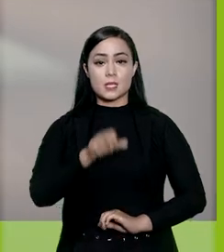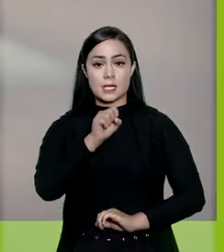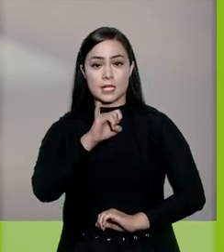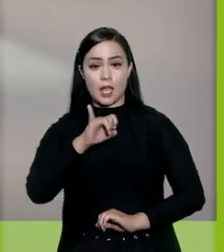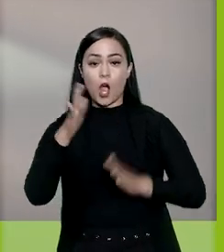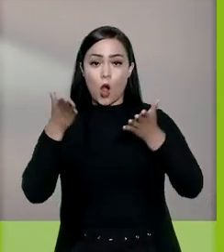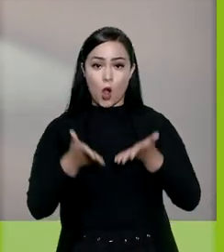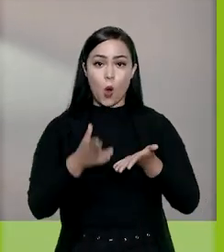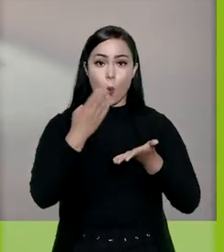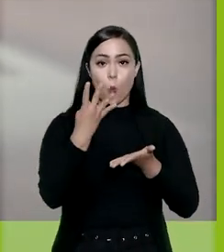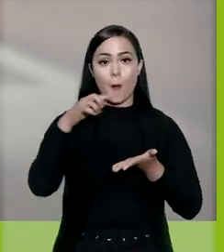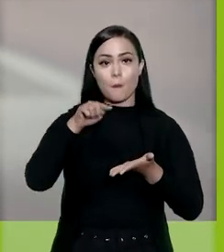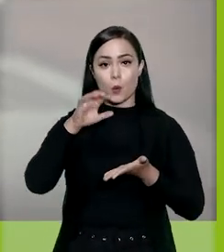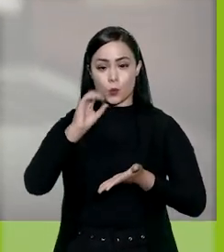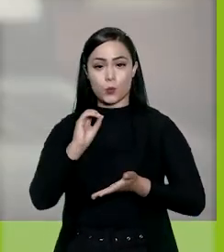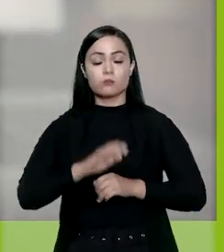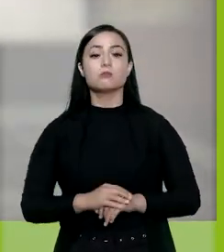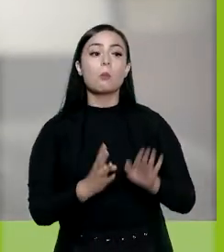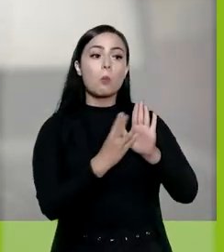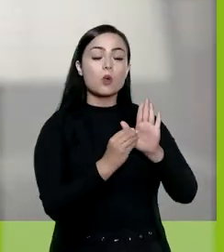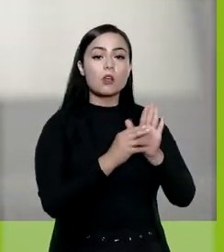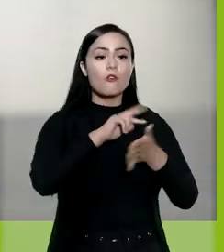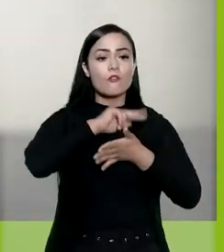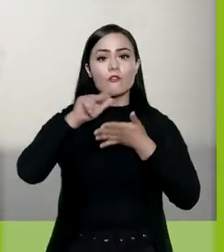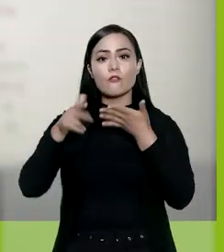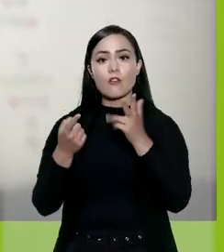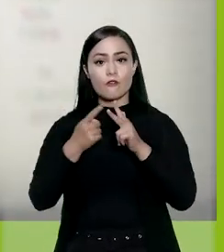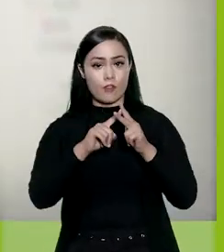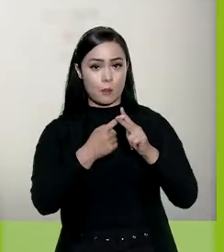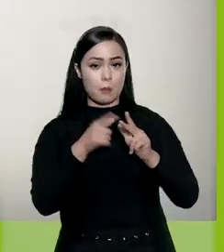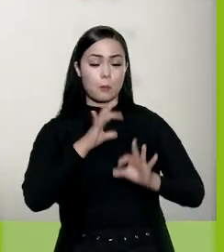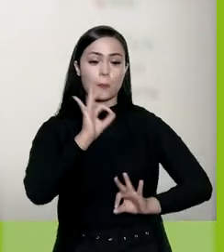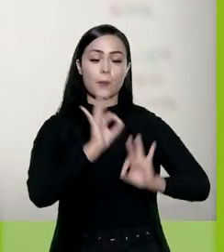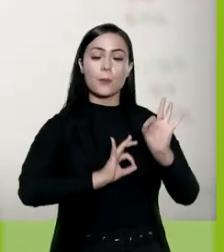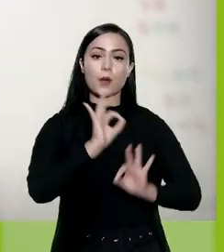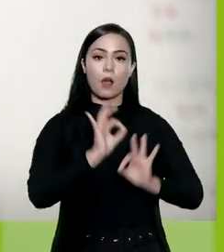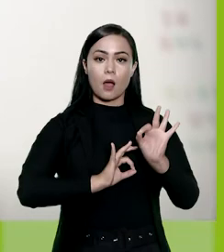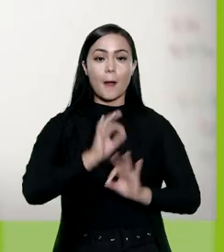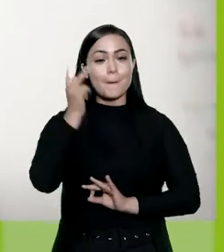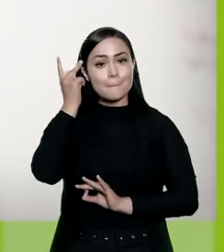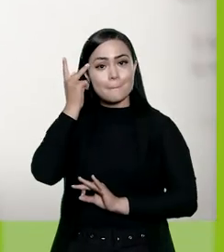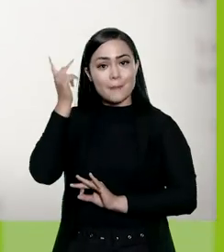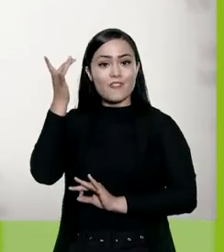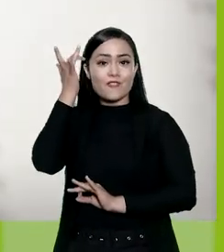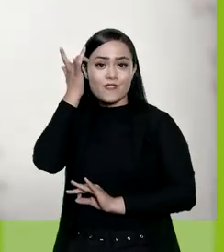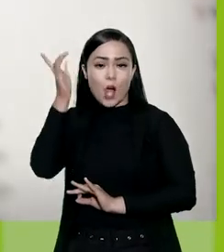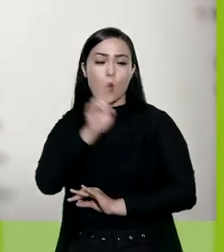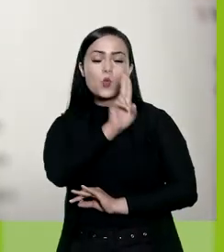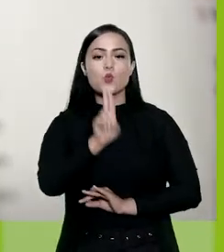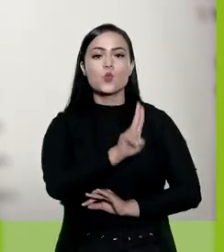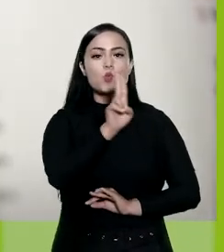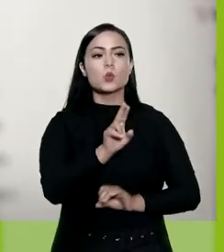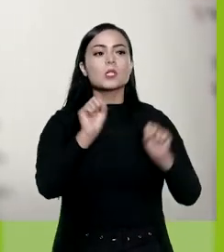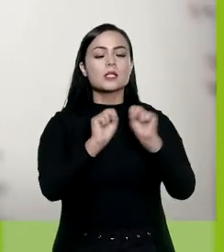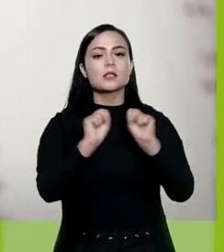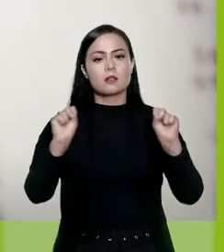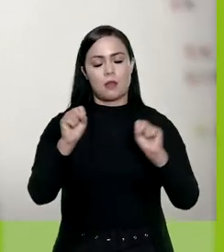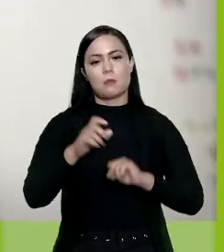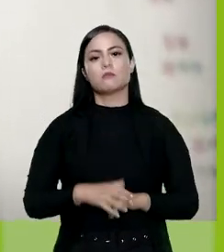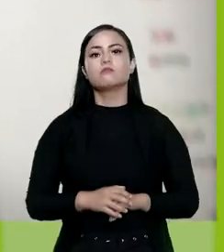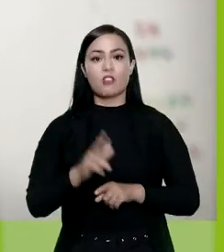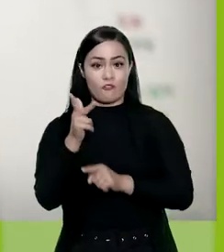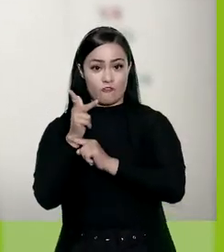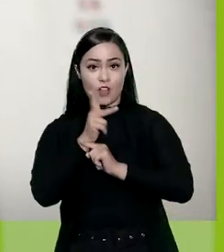O Sei Agora é 4.0. Na versão, várias ferramentas foram aprimoradas para facilitar o uso do